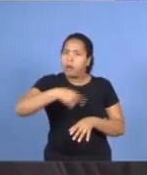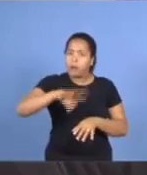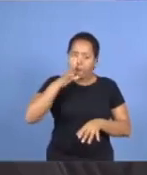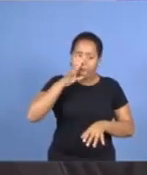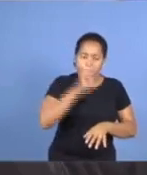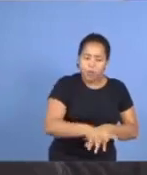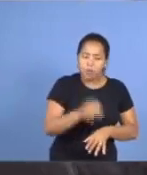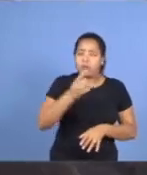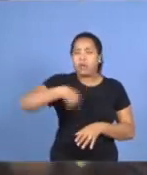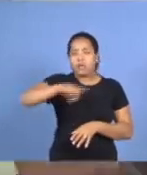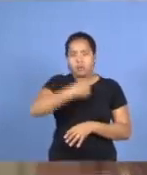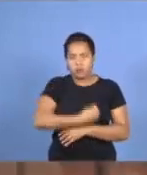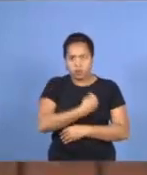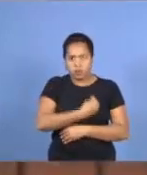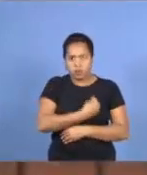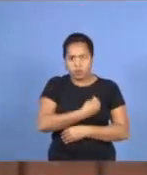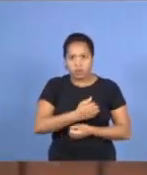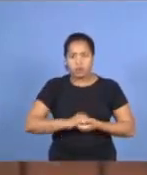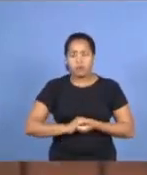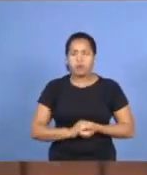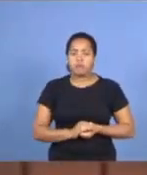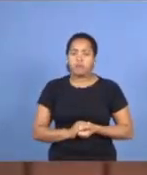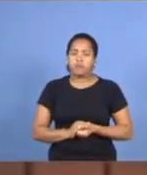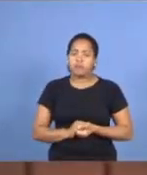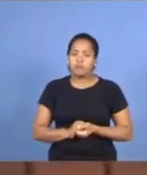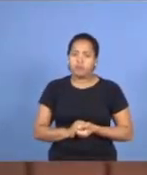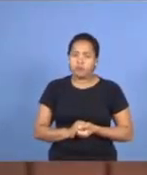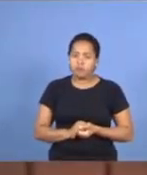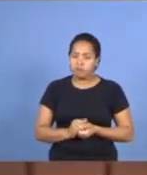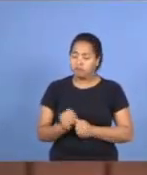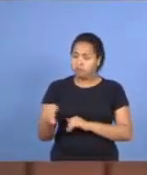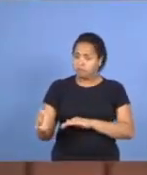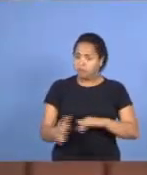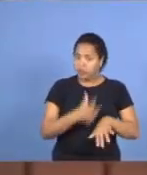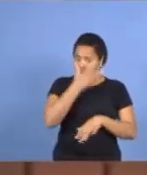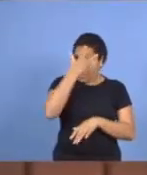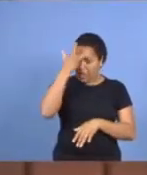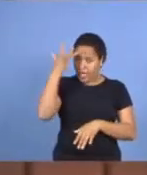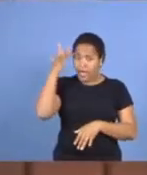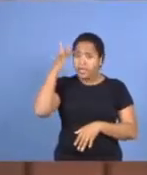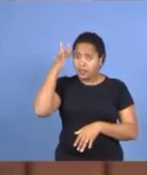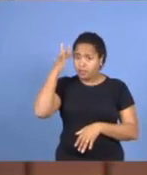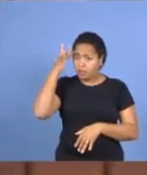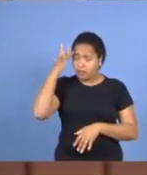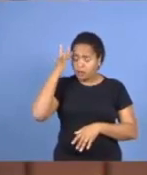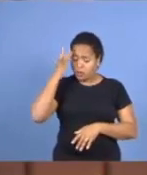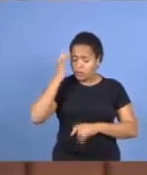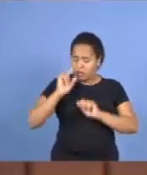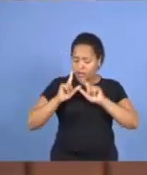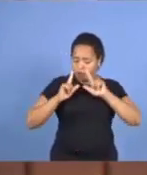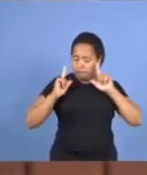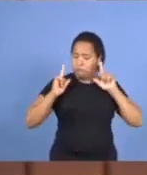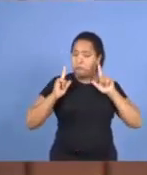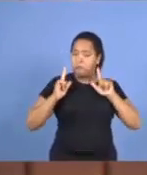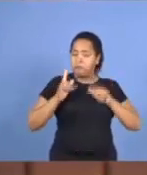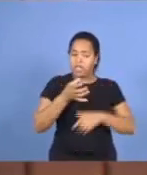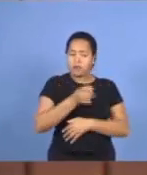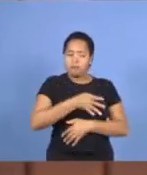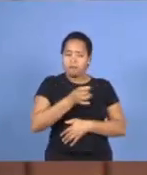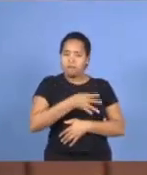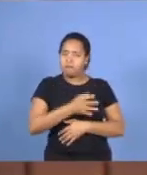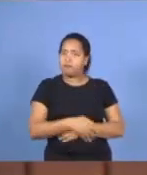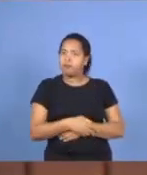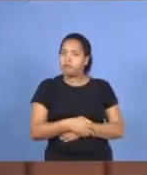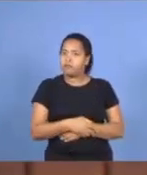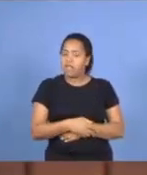hora. Amém. Esse pessoal, tem aparência de coisas, mas são medrosos. Não estou com medo do vizinho,